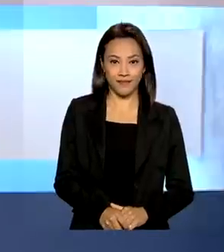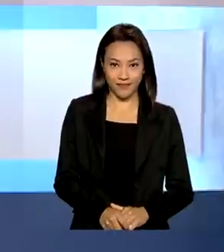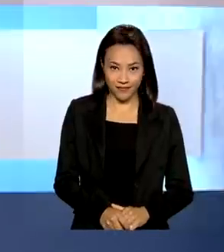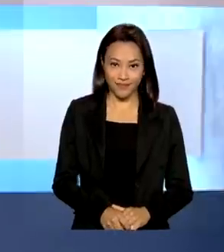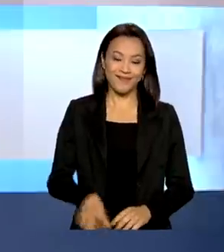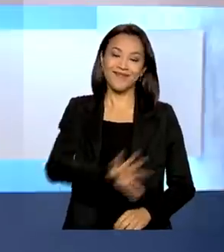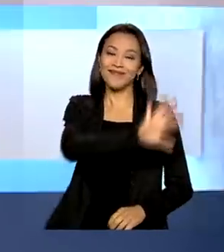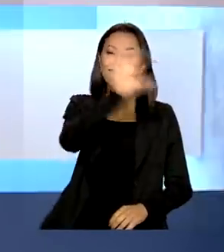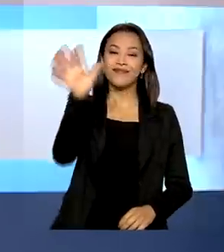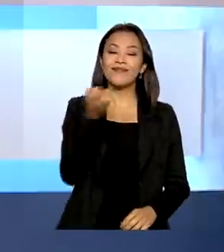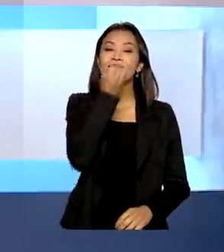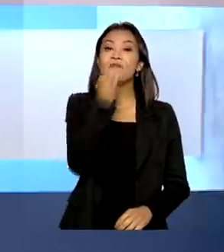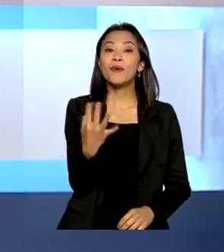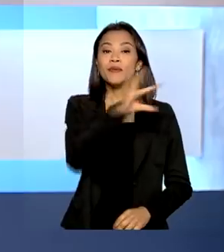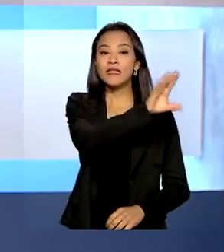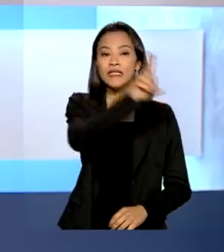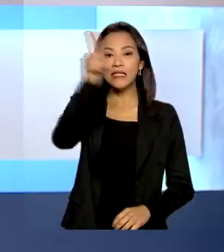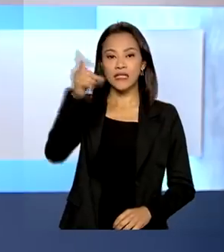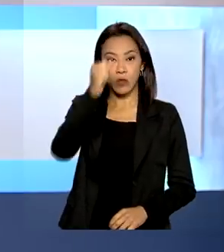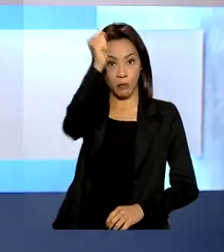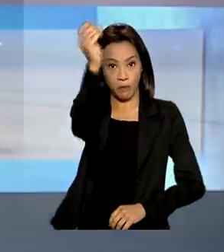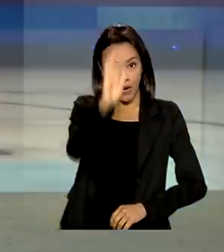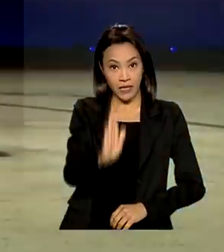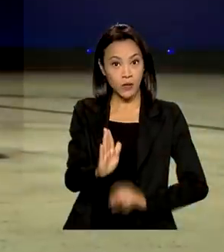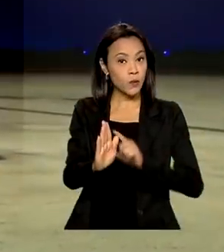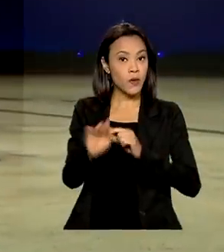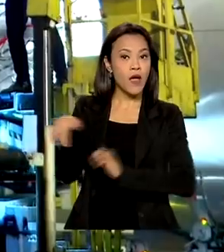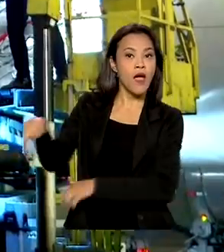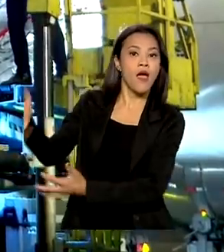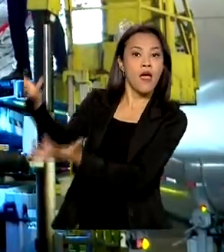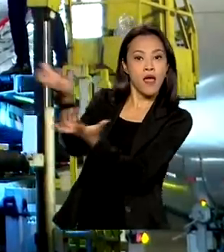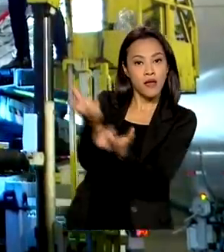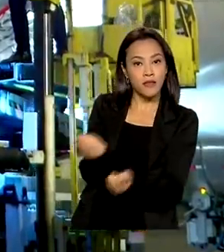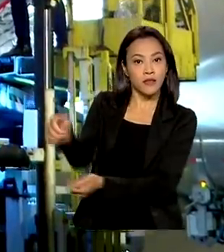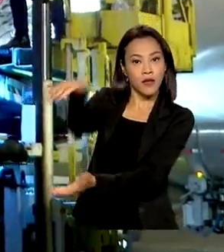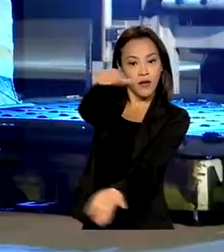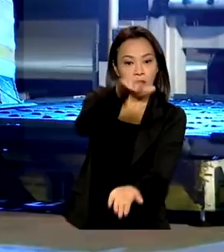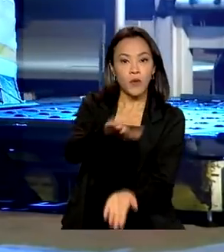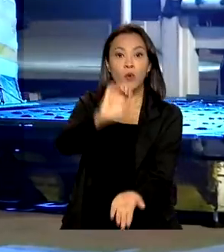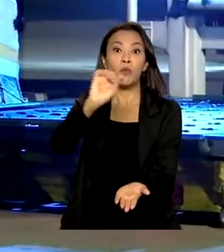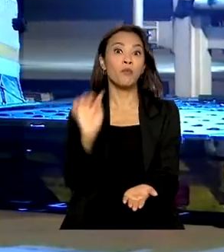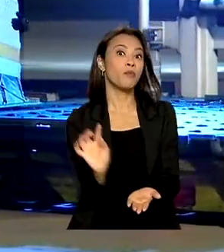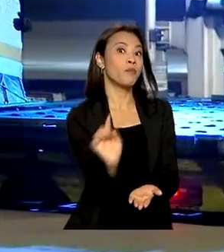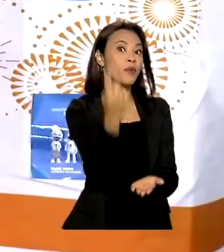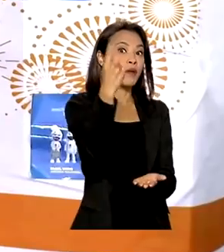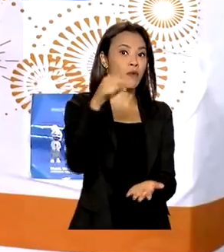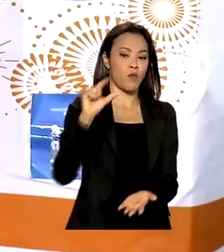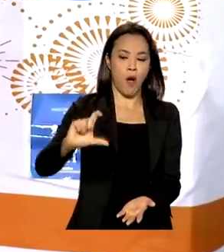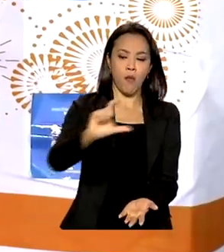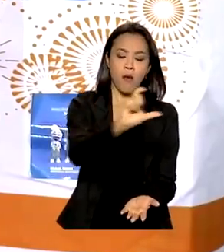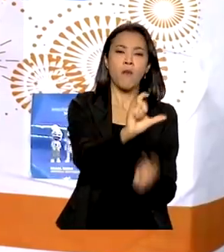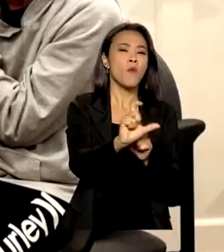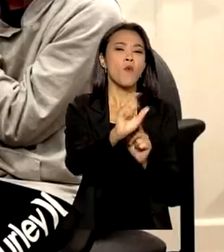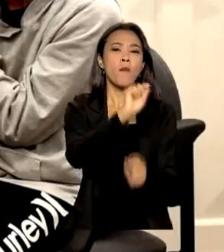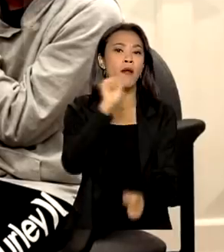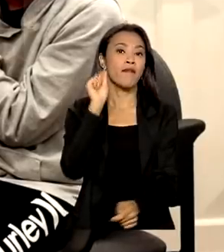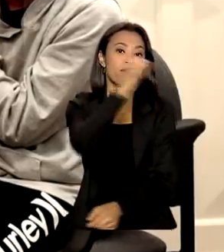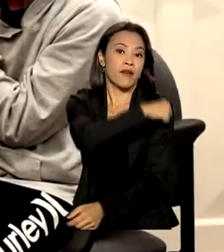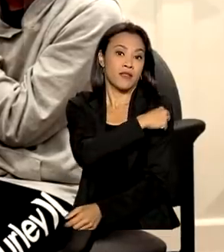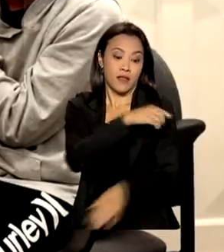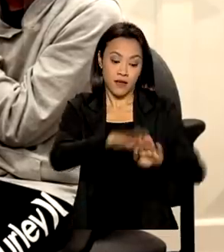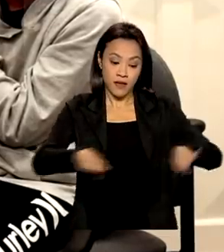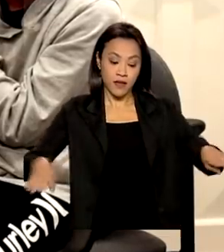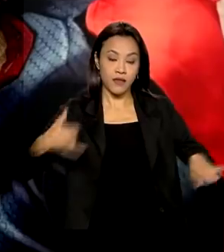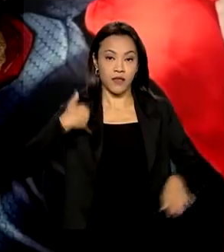Olá, bom dia! Brasil recebe primeiro lote de vacinas para imunizar crianças de 5 a 11